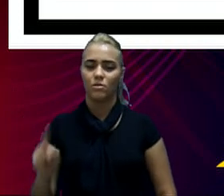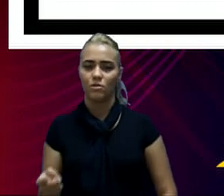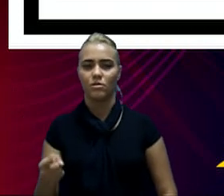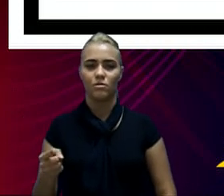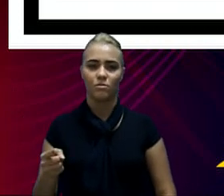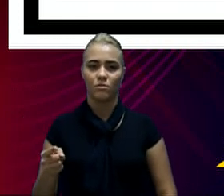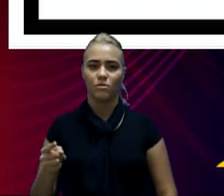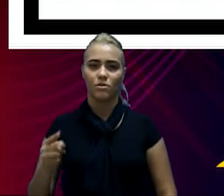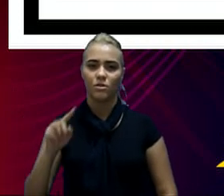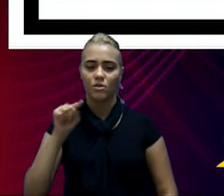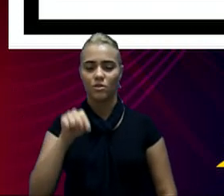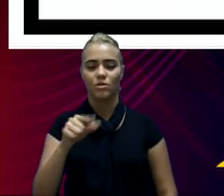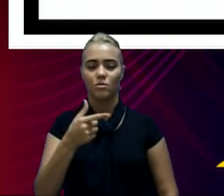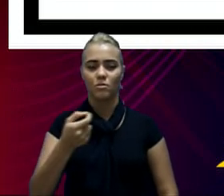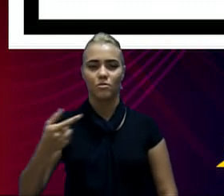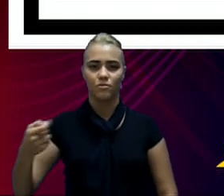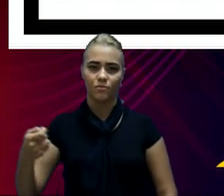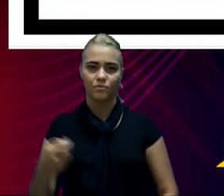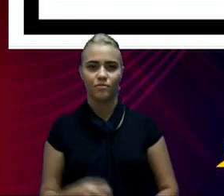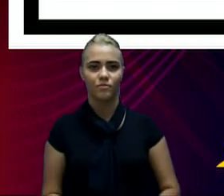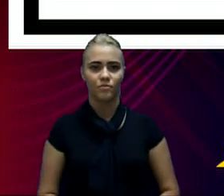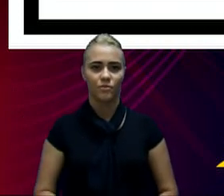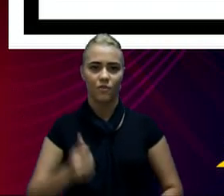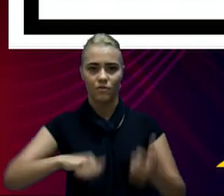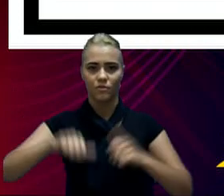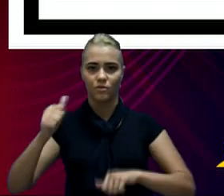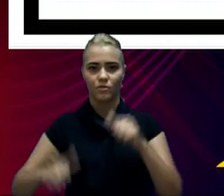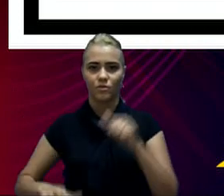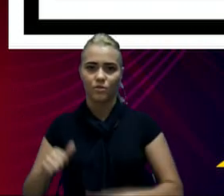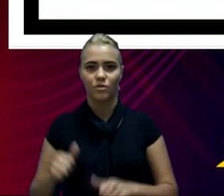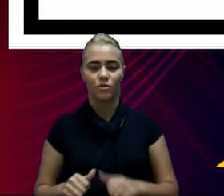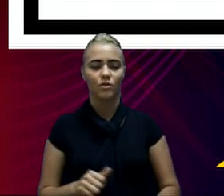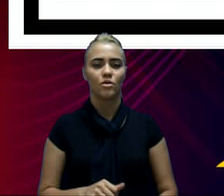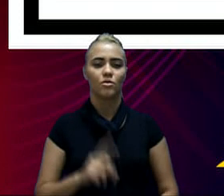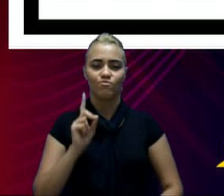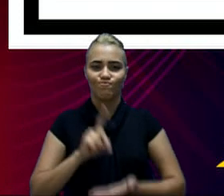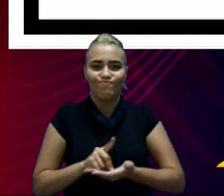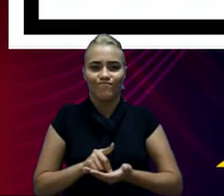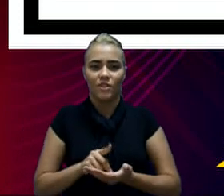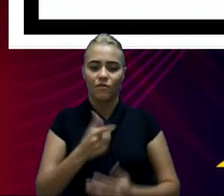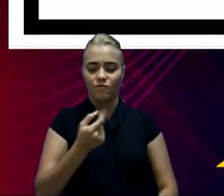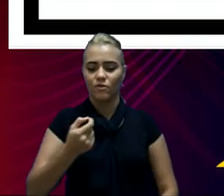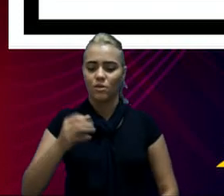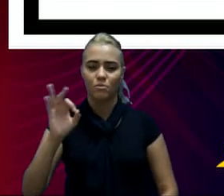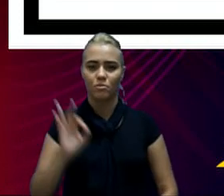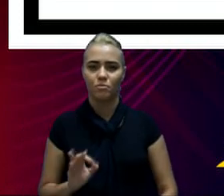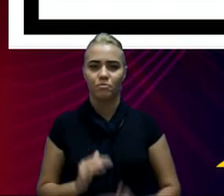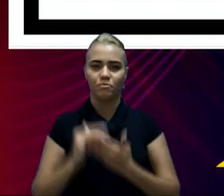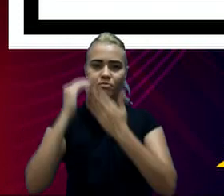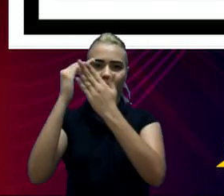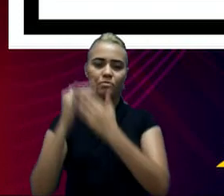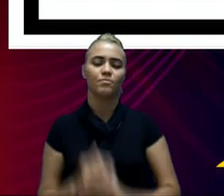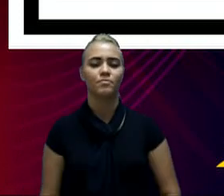variação nominal aqui, real, da ordem de 20%. Naturalmente, o grande